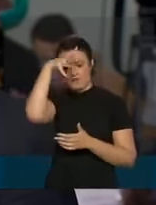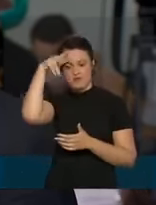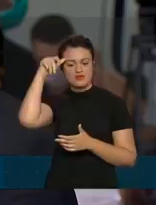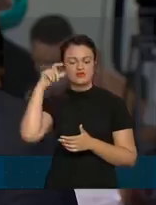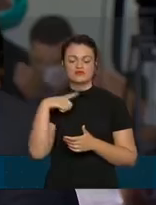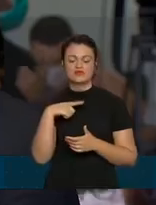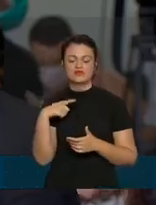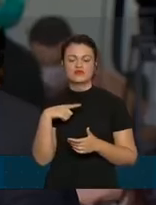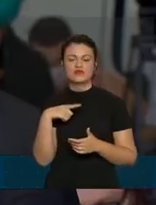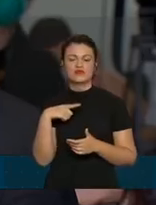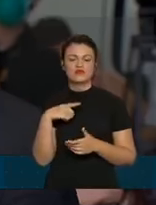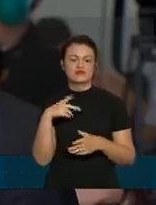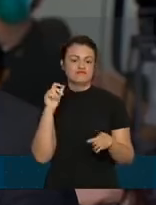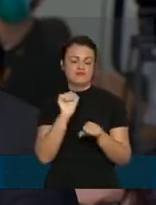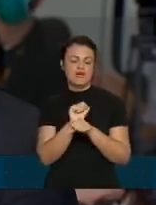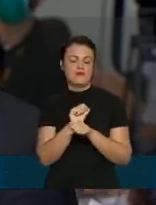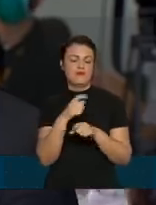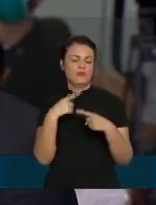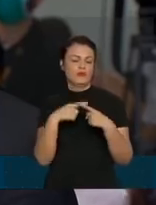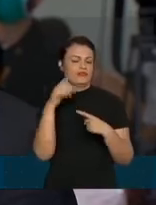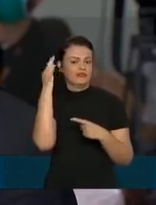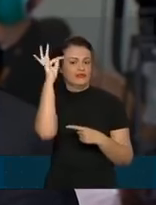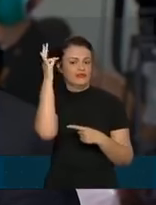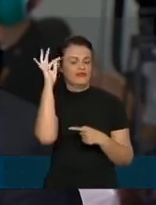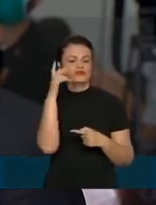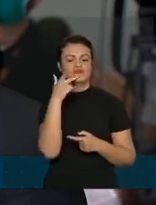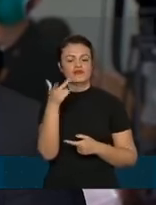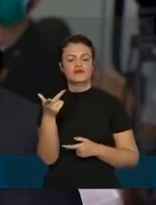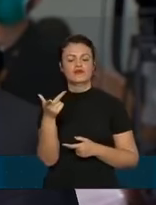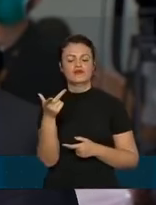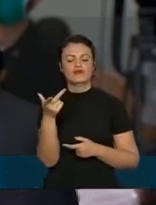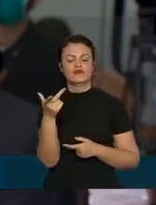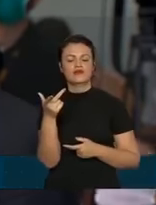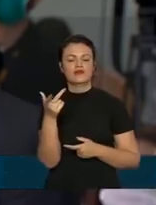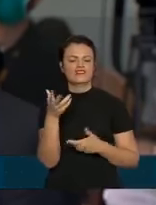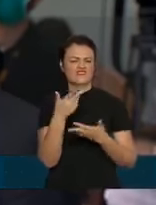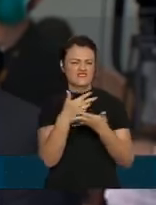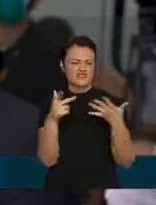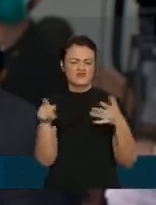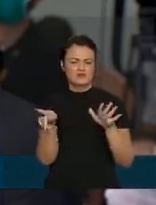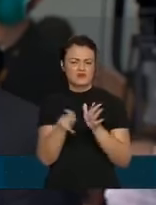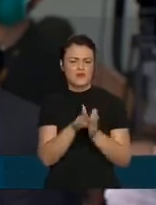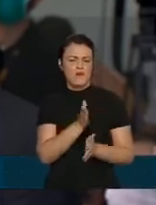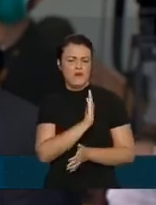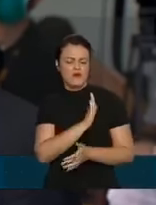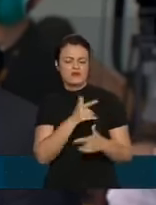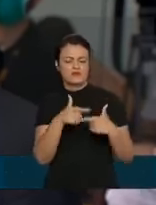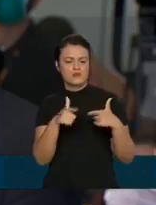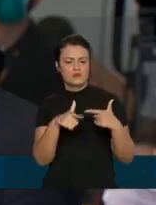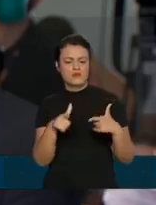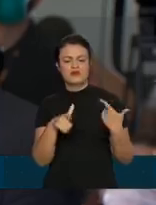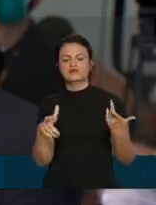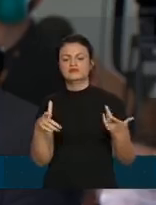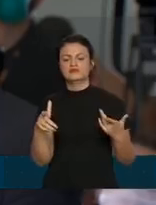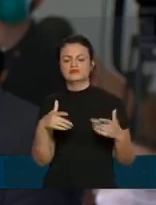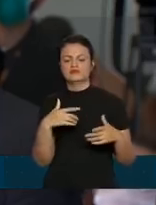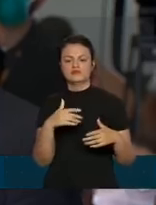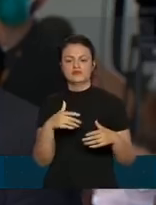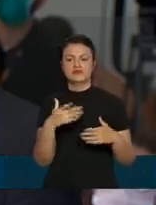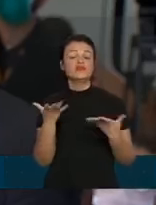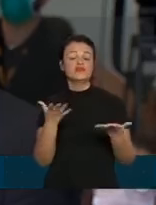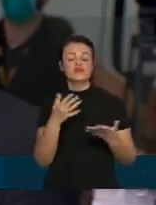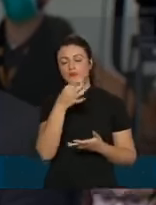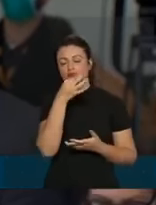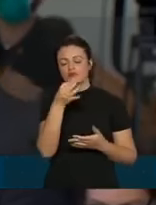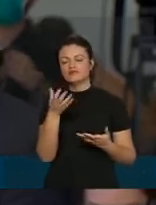por causa de, teoricamente, de questões cardíacas com os pacientes, problemas cardíacos. queria